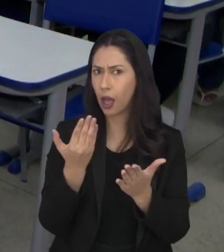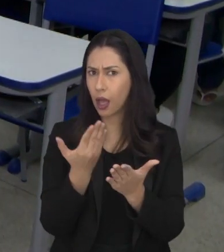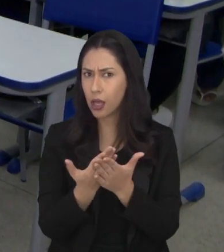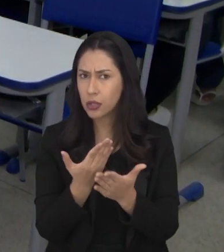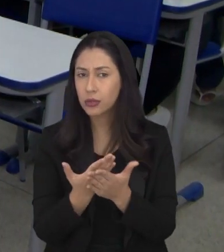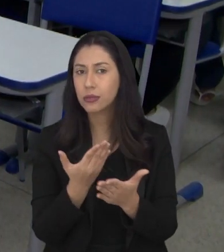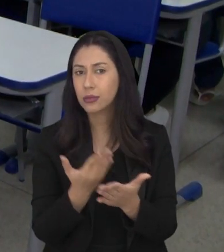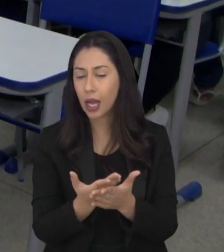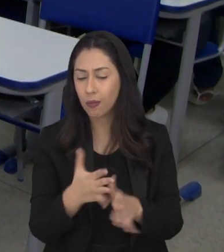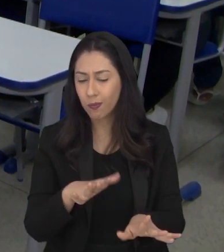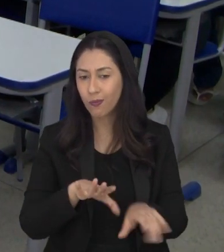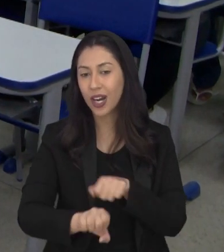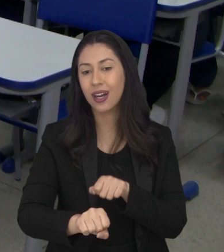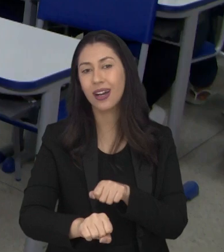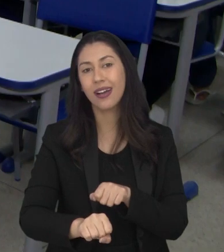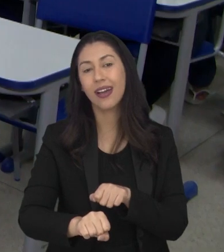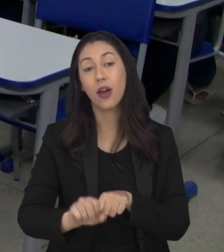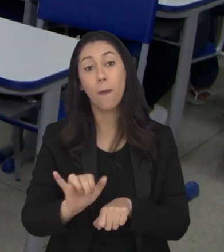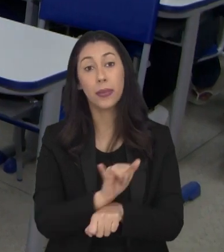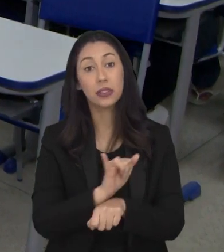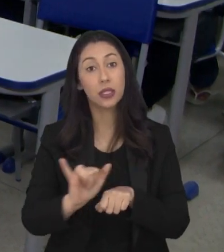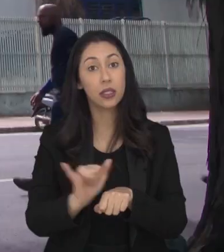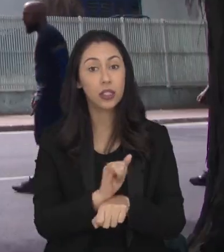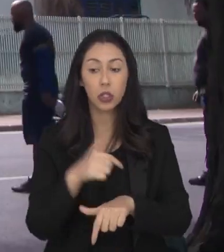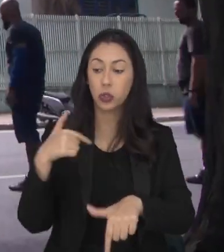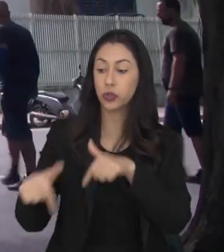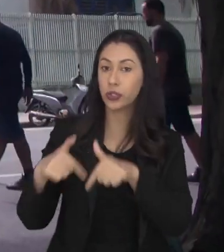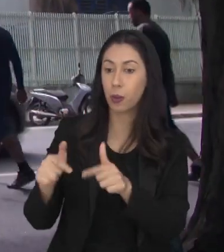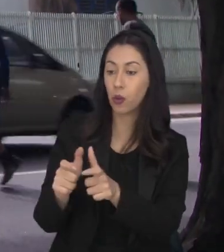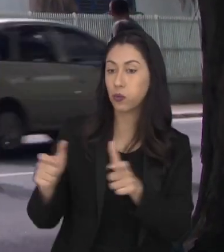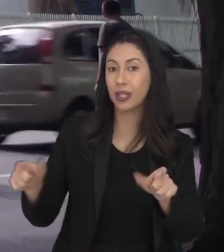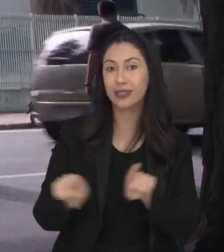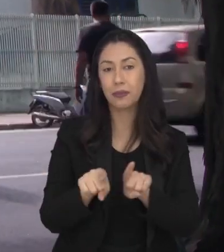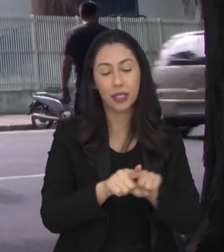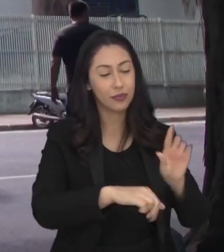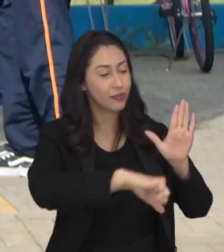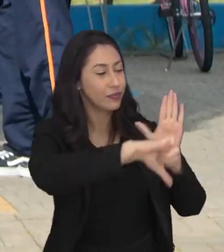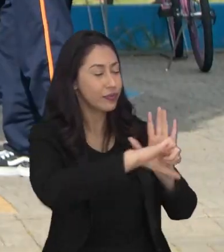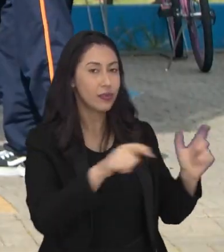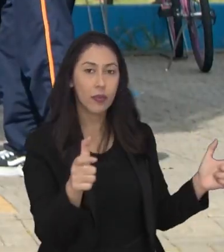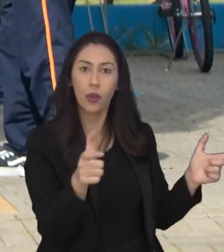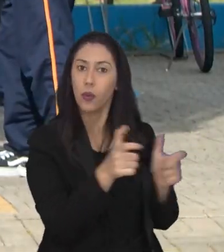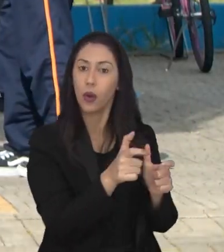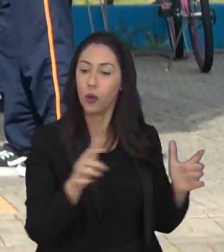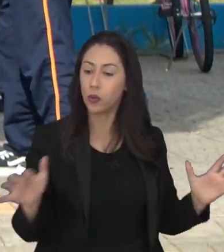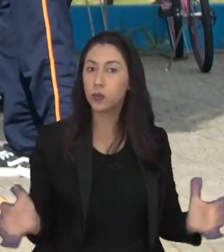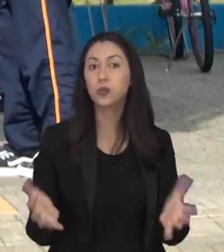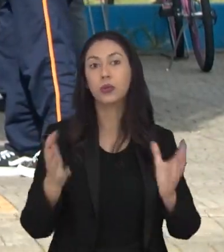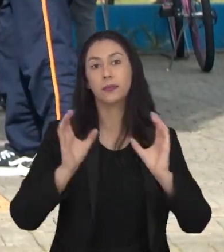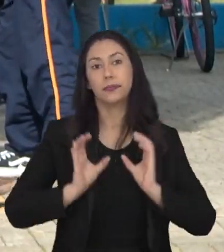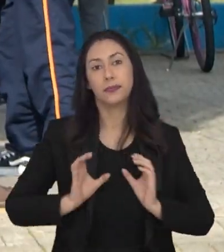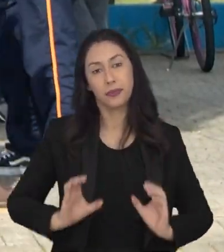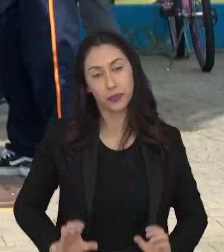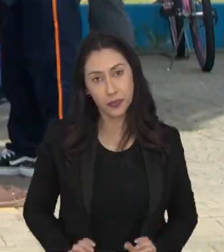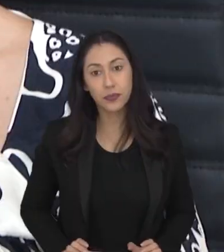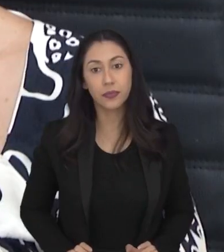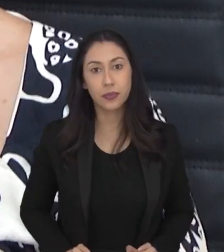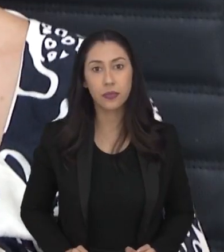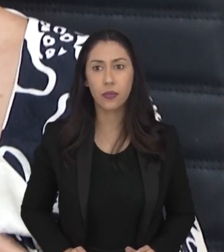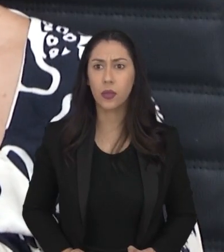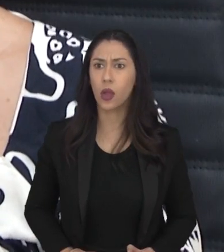estudos é o caminho para a melhora da empregabilidade, a redução da criminalidade e a promoção da cidadania.